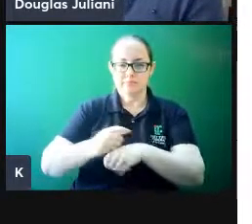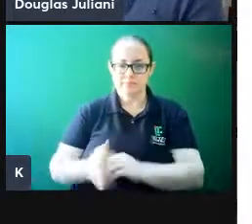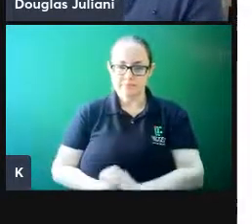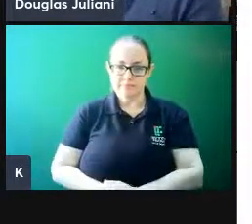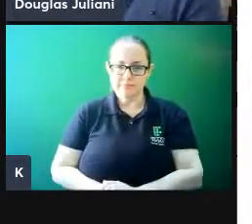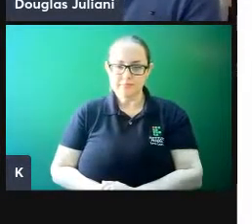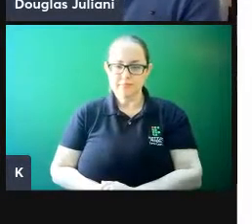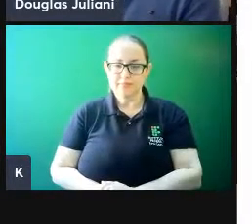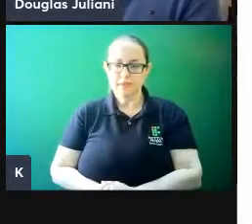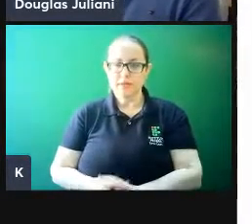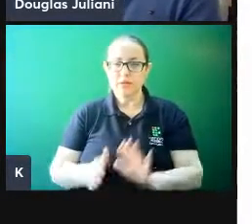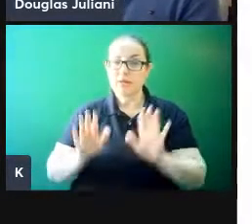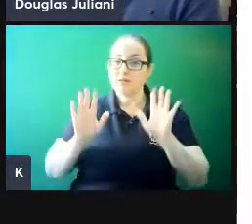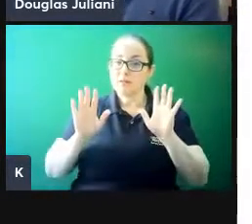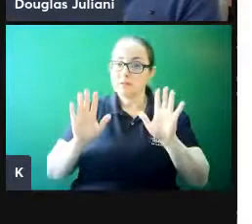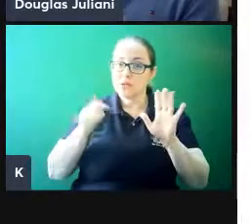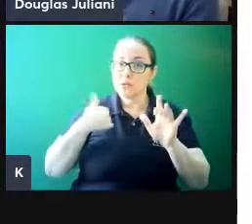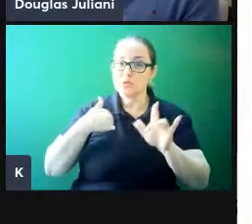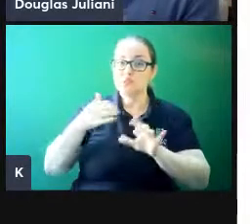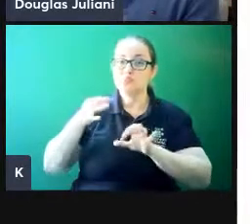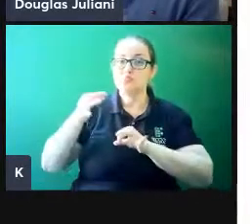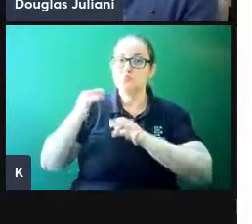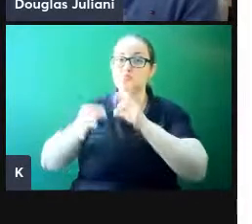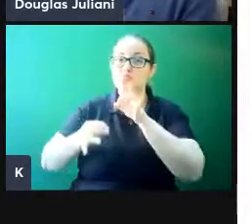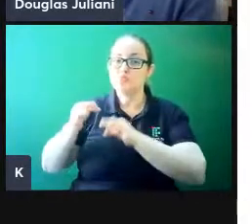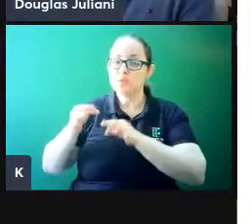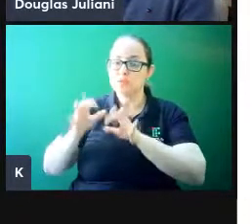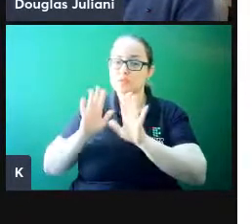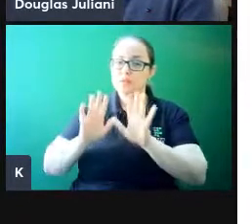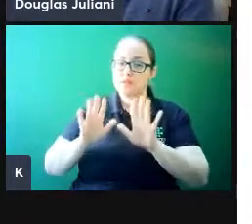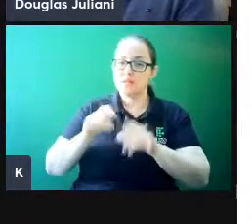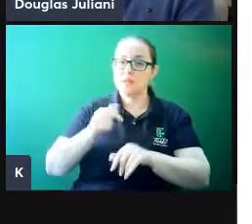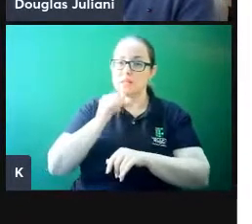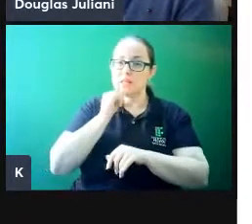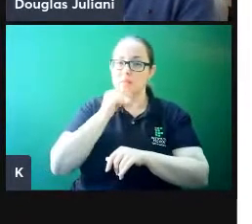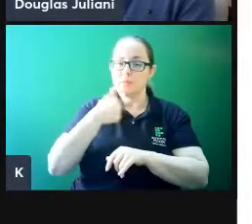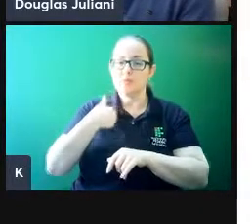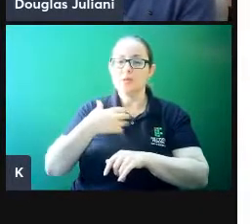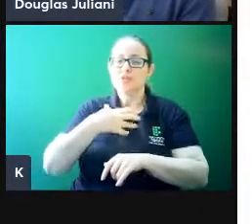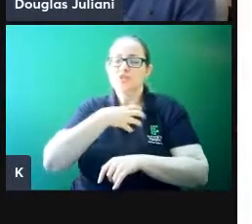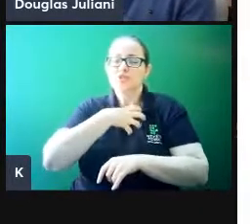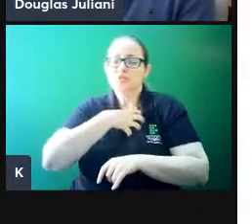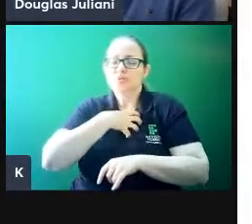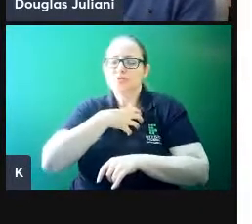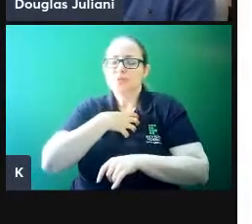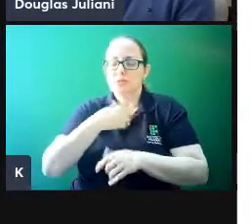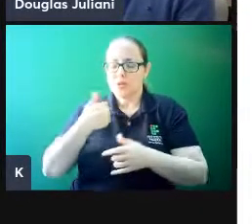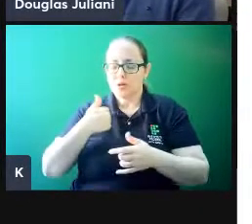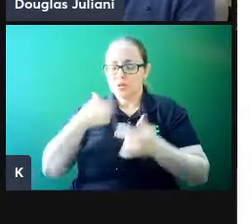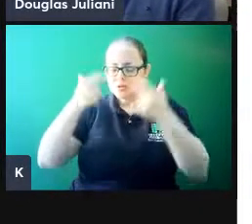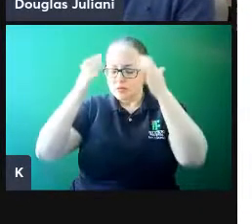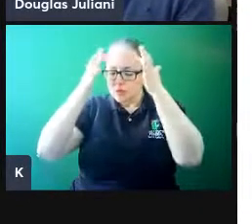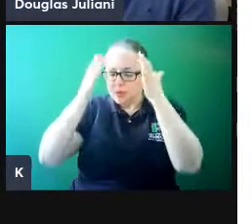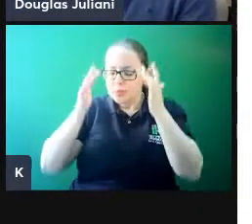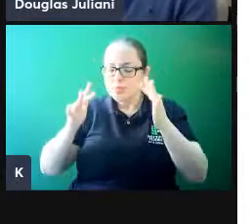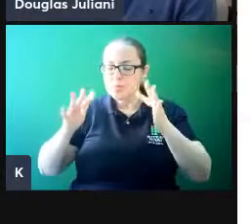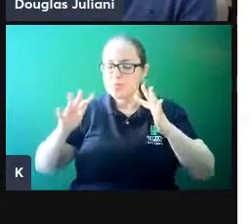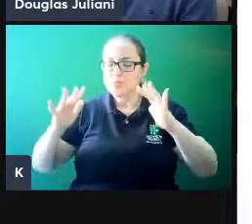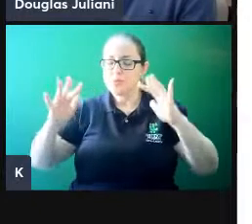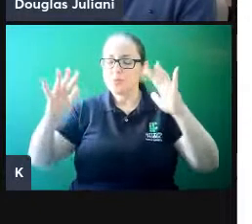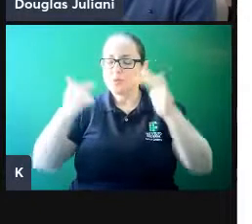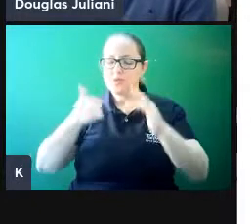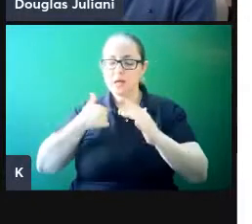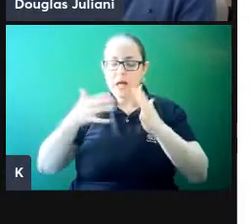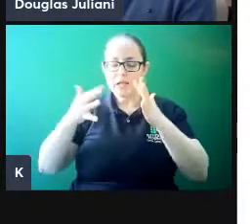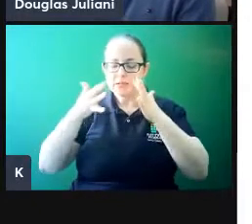Sem julgar os... E aí, você coloca então os seus sentidos naquele momento que você está fazendo a meditação, você começa a prestar